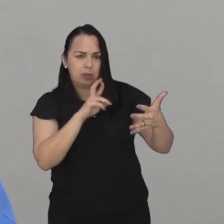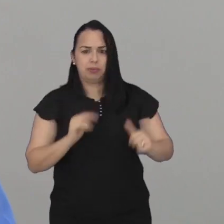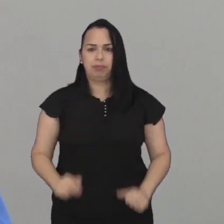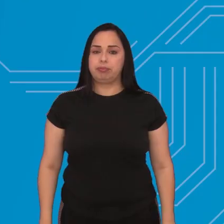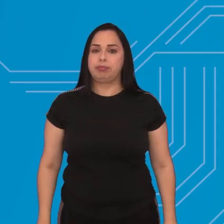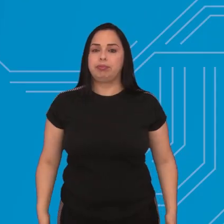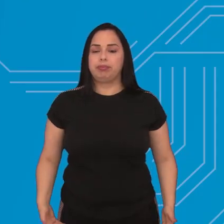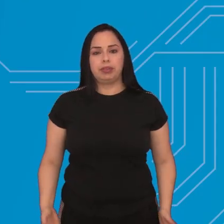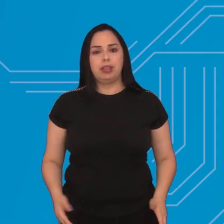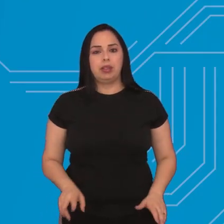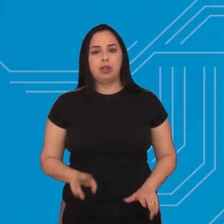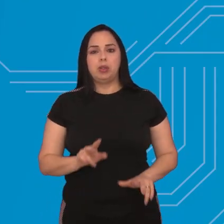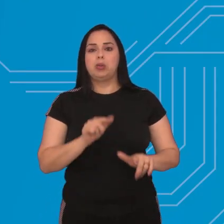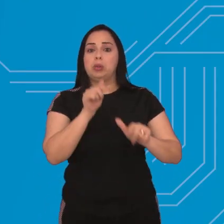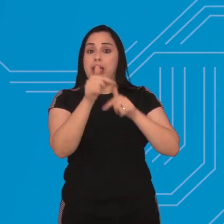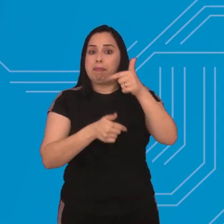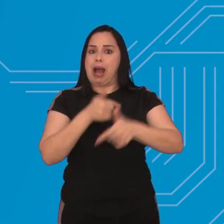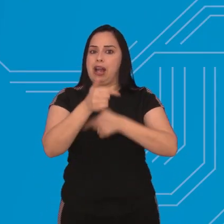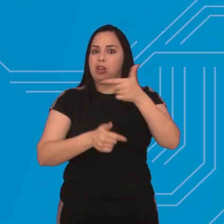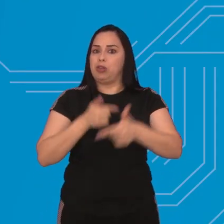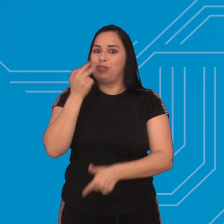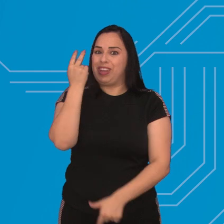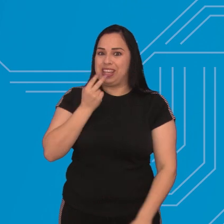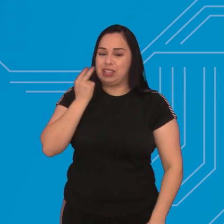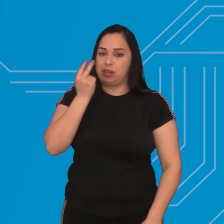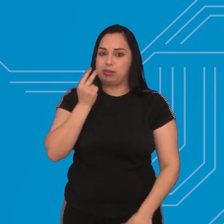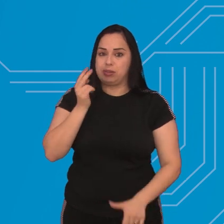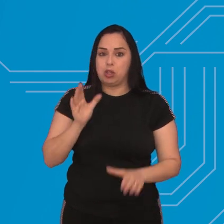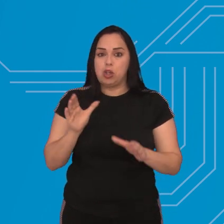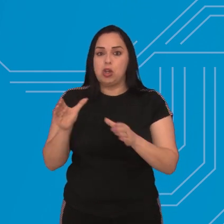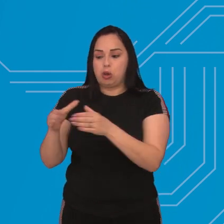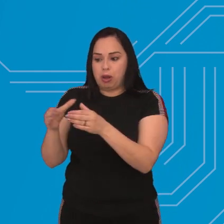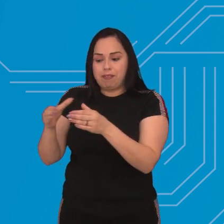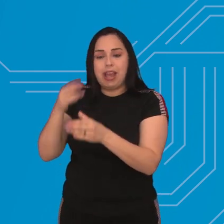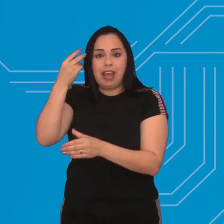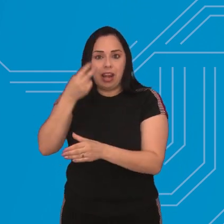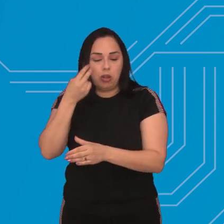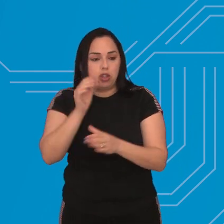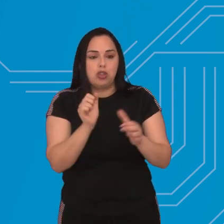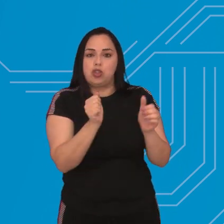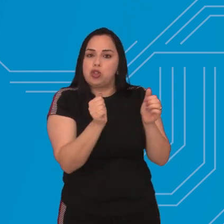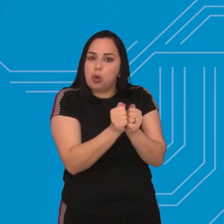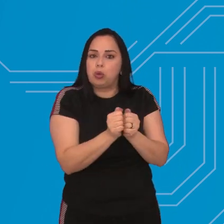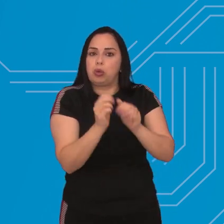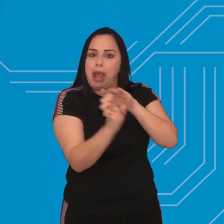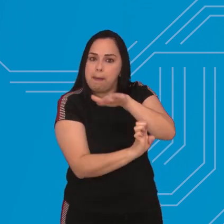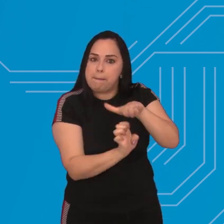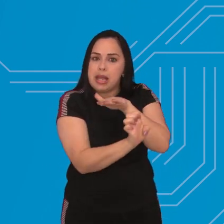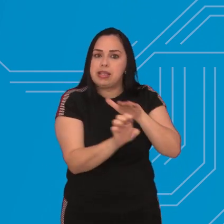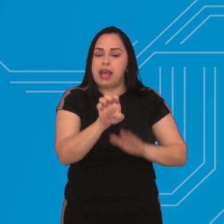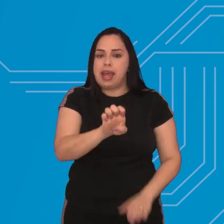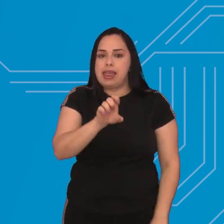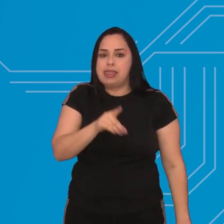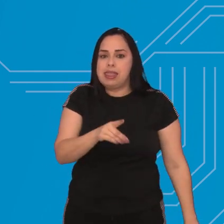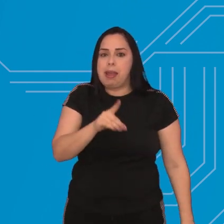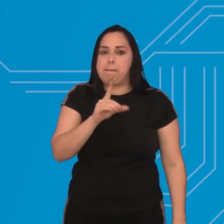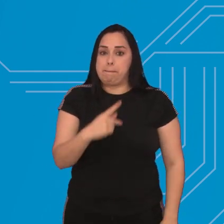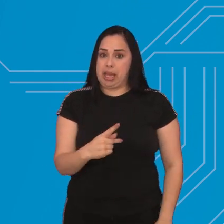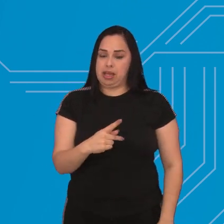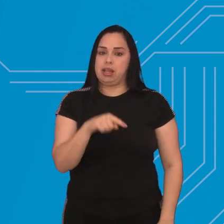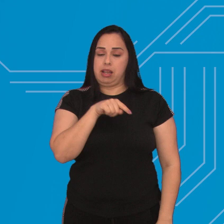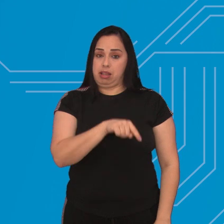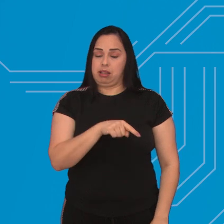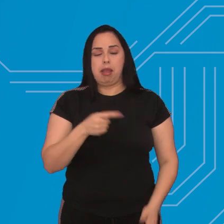público. E ainda sobre o trabalho legislativo, os vereadores se reuniram com representantes da EDP, a concessionária de energia que atende a nossa